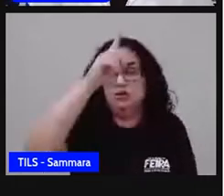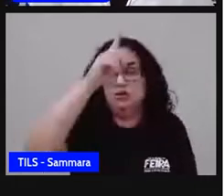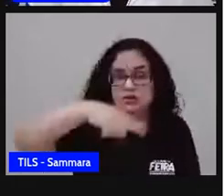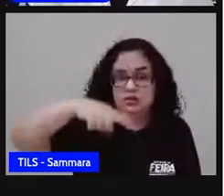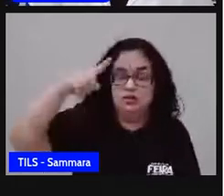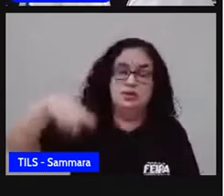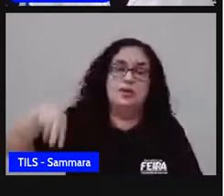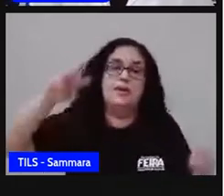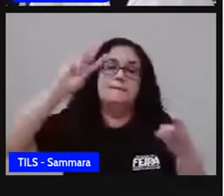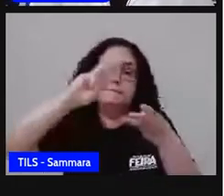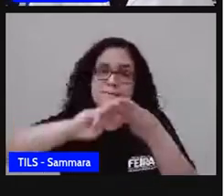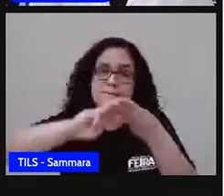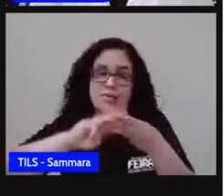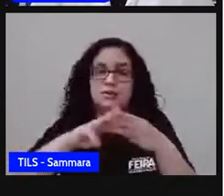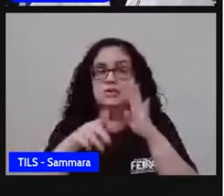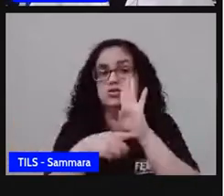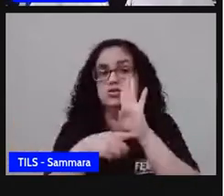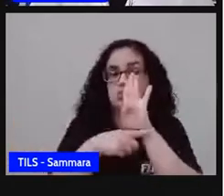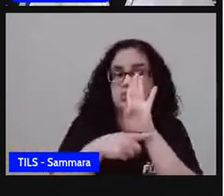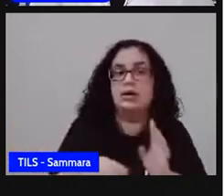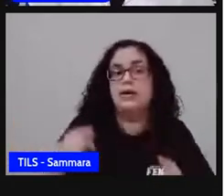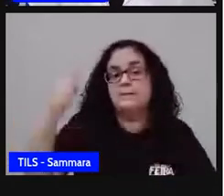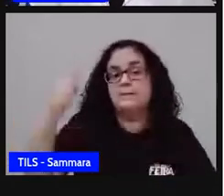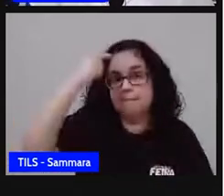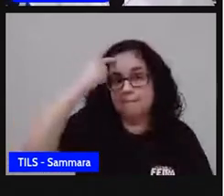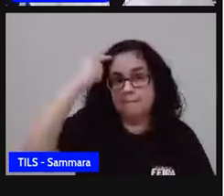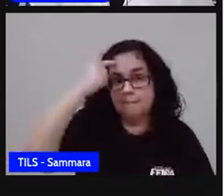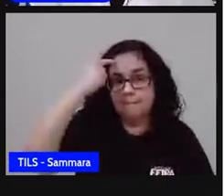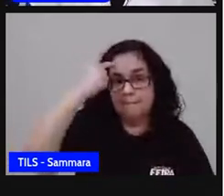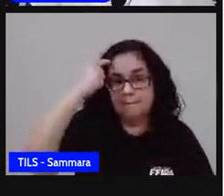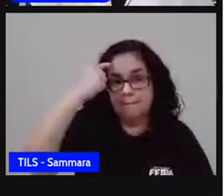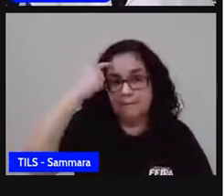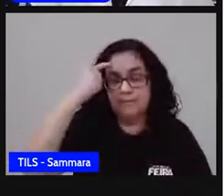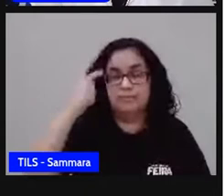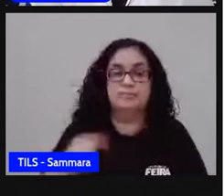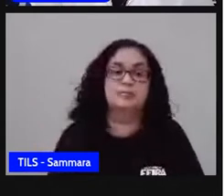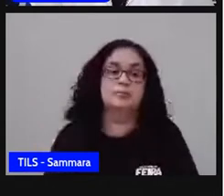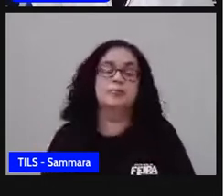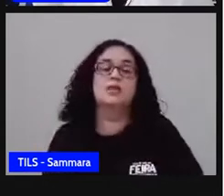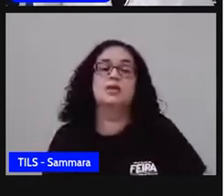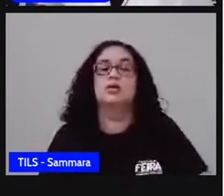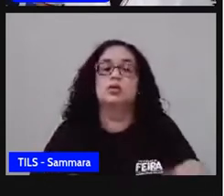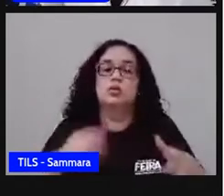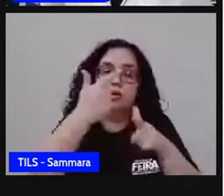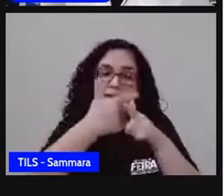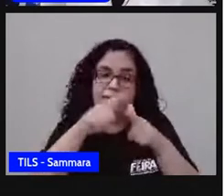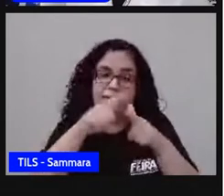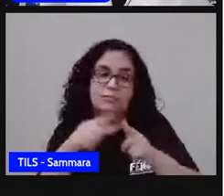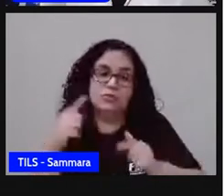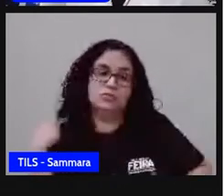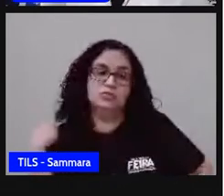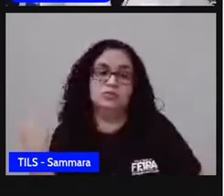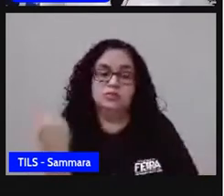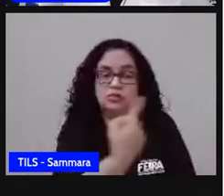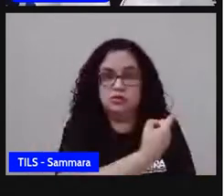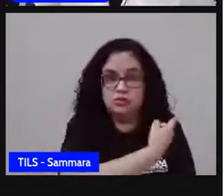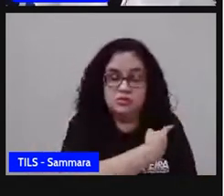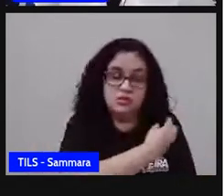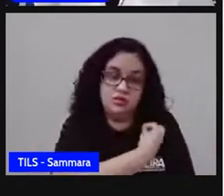É a matemática nos ajudando a refletir uma problemática do nosso cotidiano.